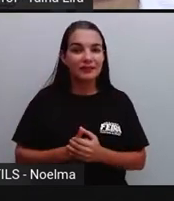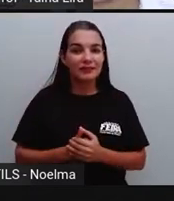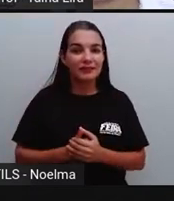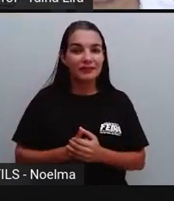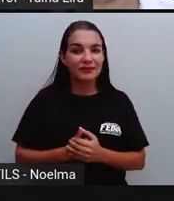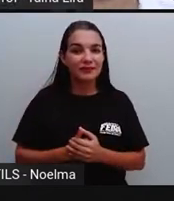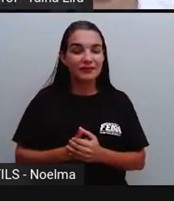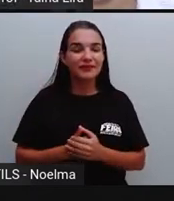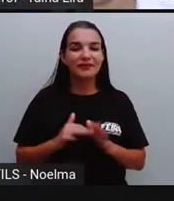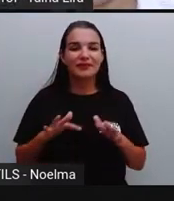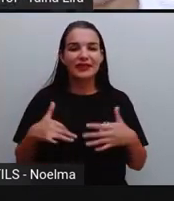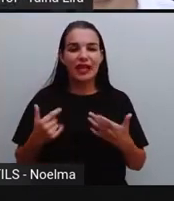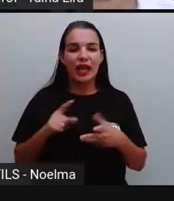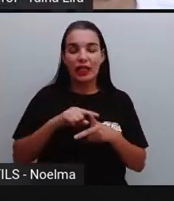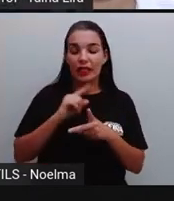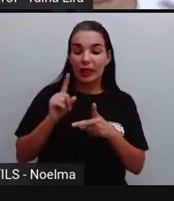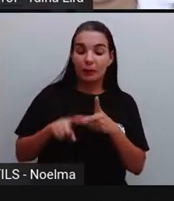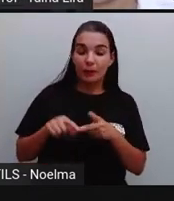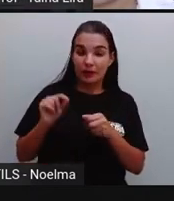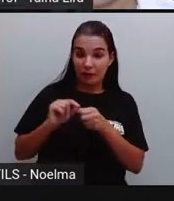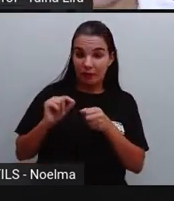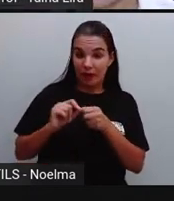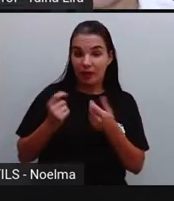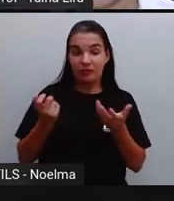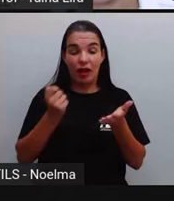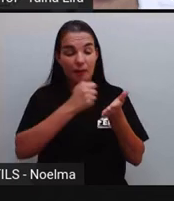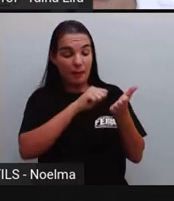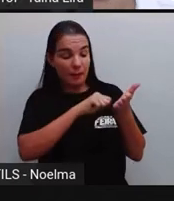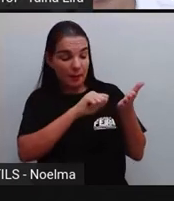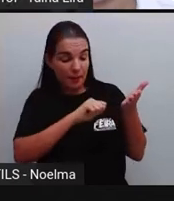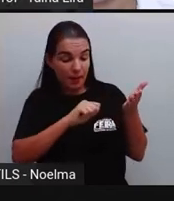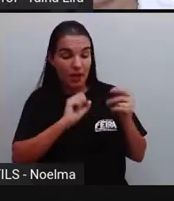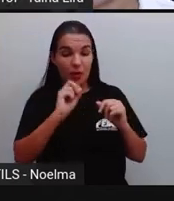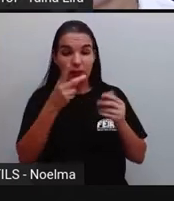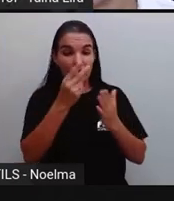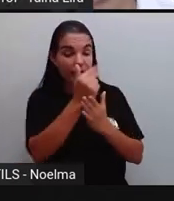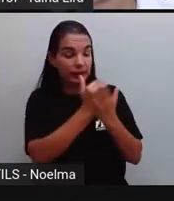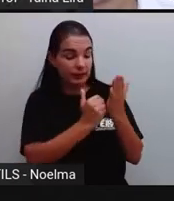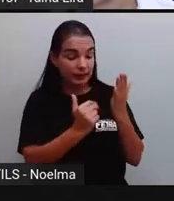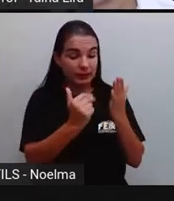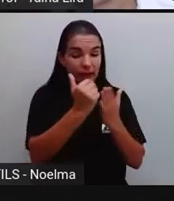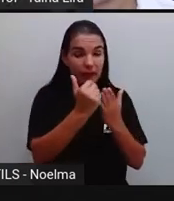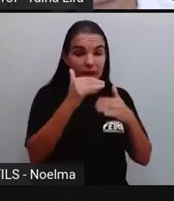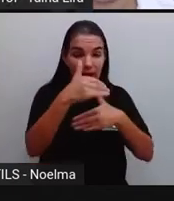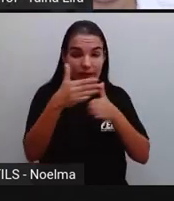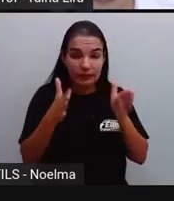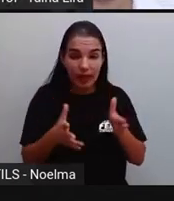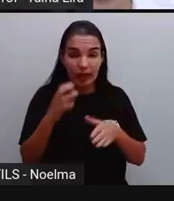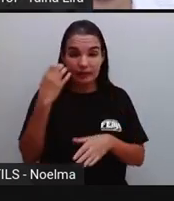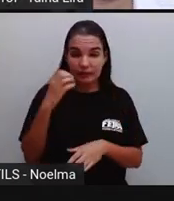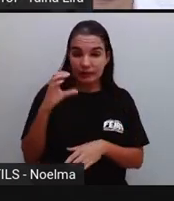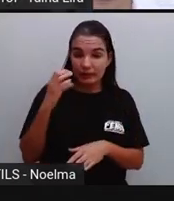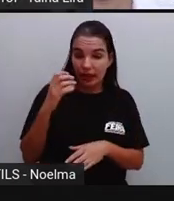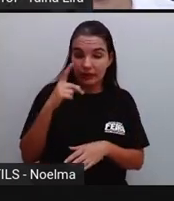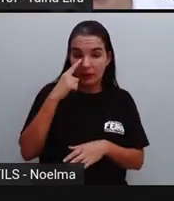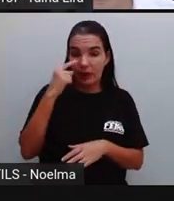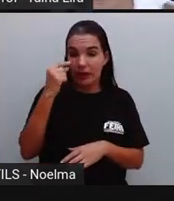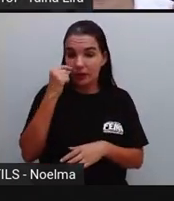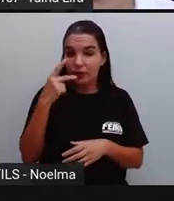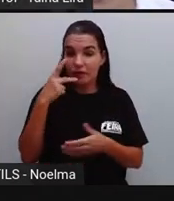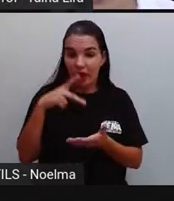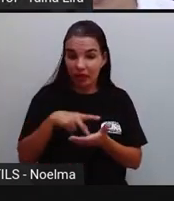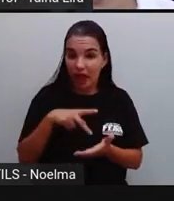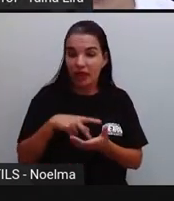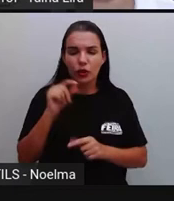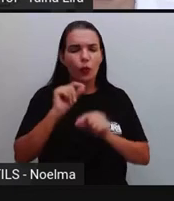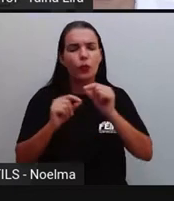observem, né? Que depois que eles fizeram esses registros do que viram lá na salinha de ciência do ratinho, que